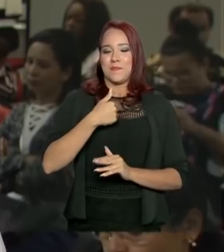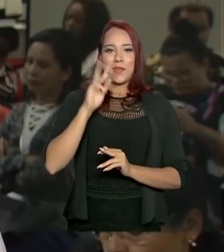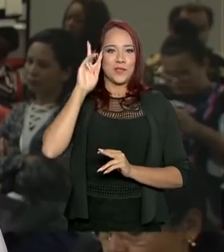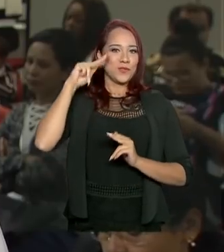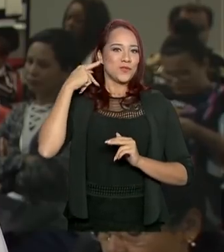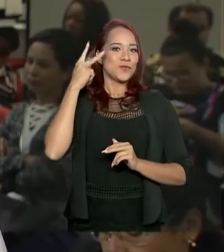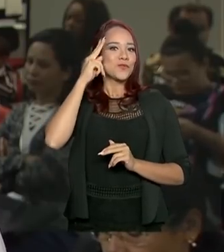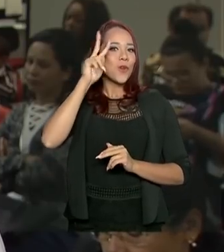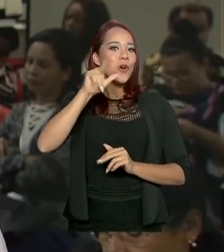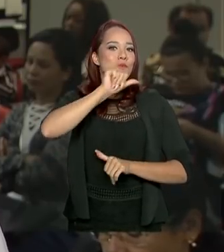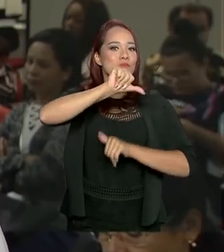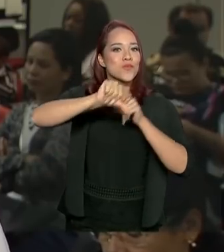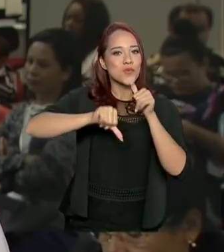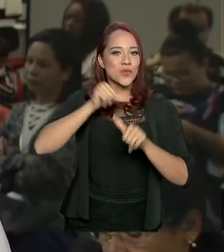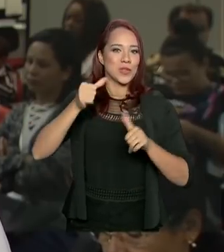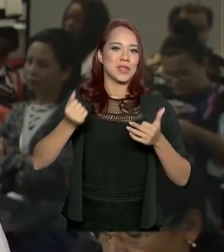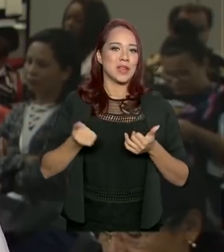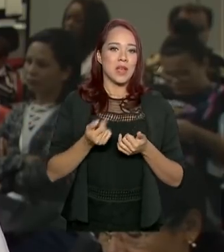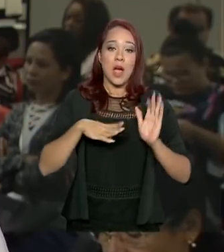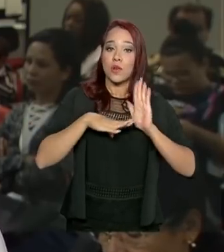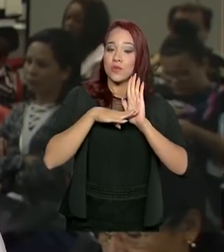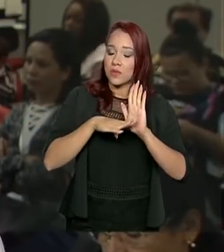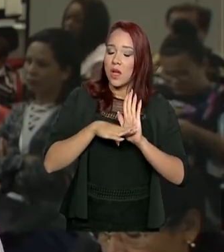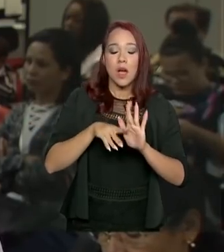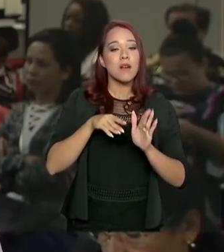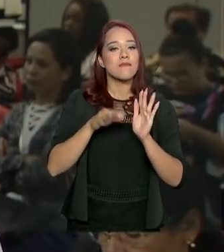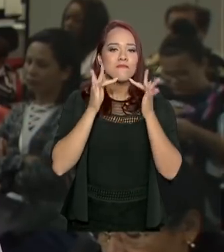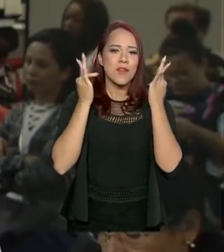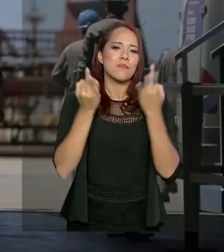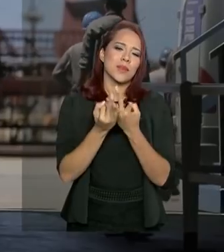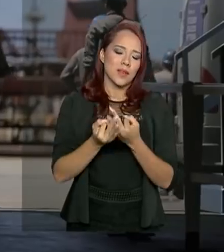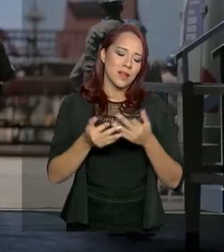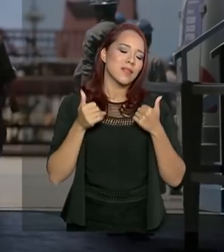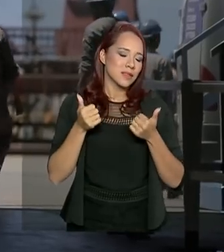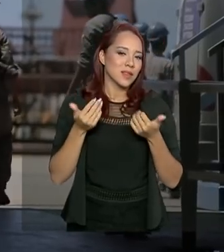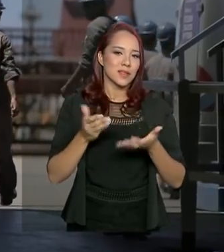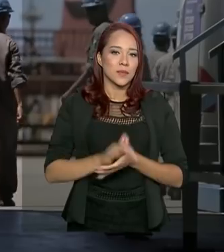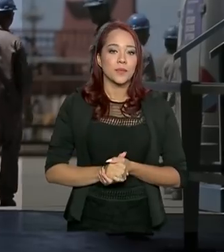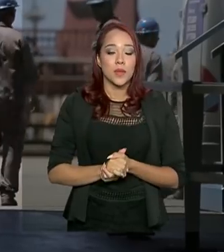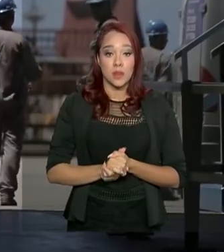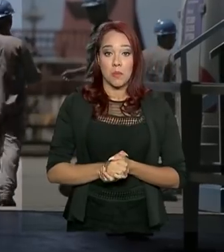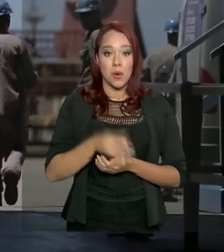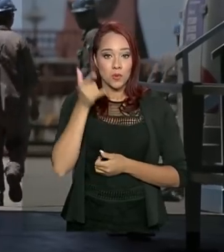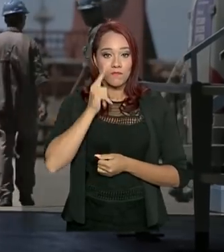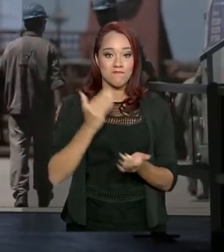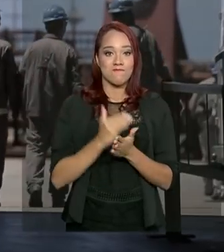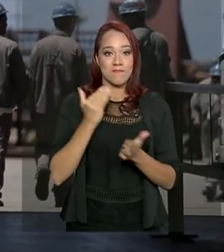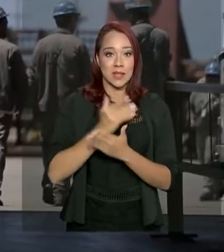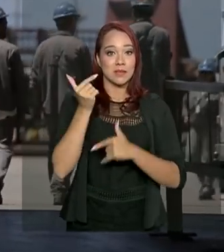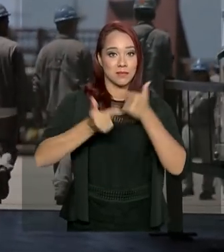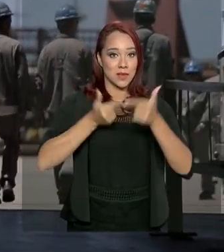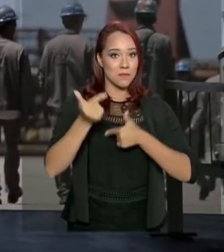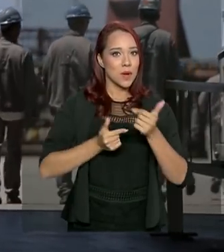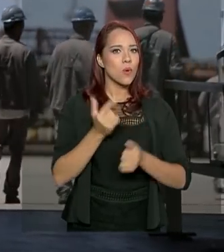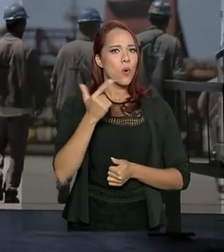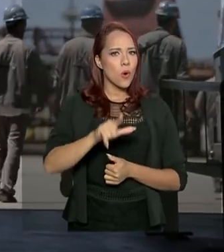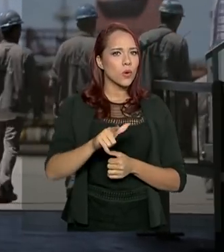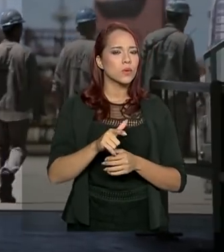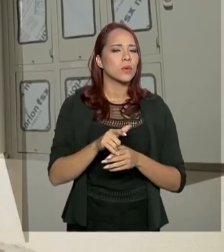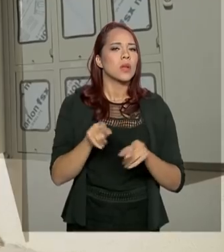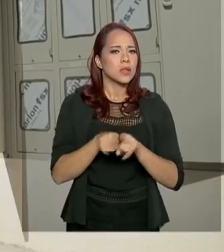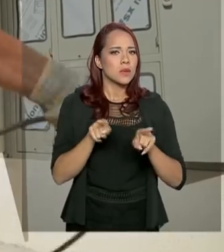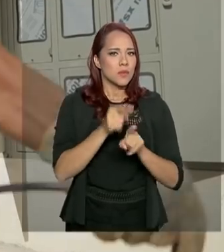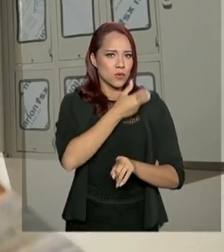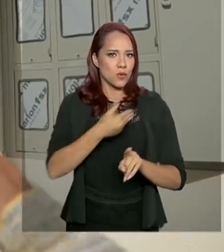Minha trajetória. Ajudar minha família, né? E é isso aí. Para gerar mais emprego e renda, uma outra ação do governo